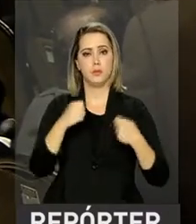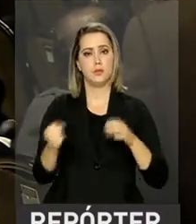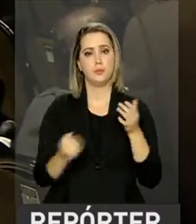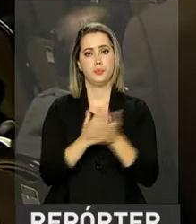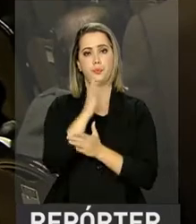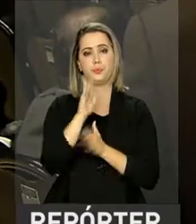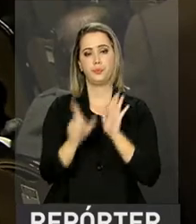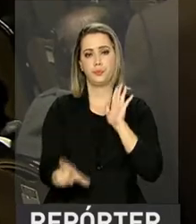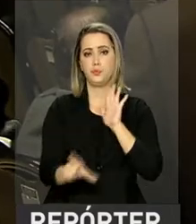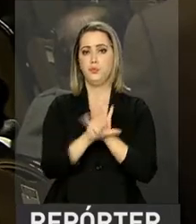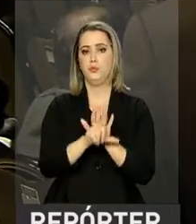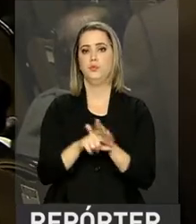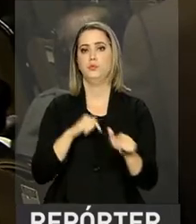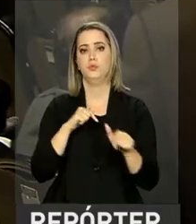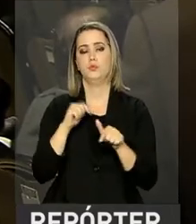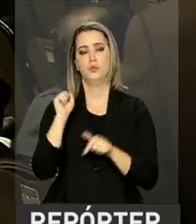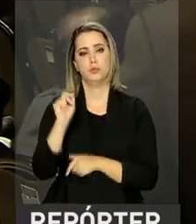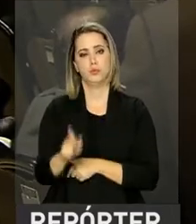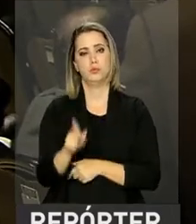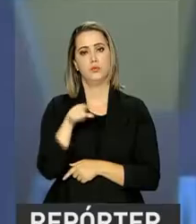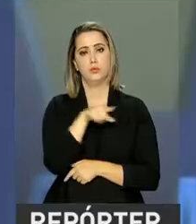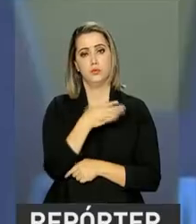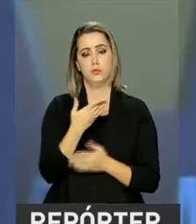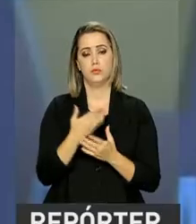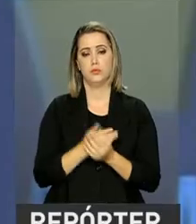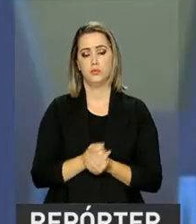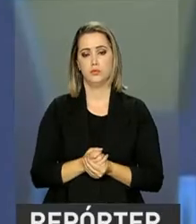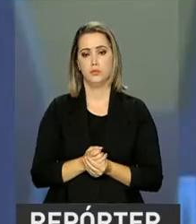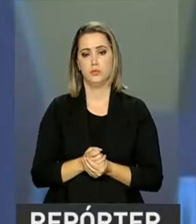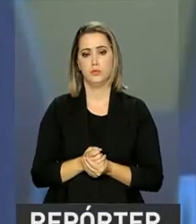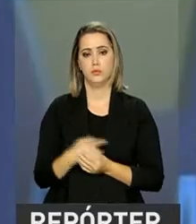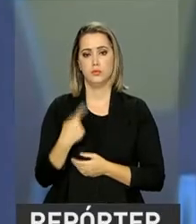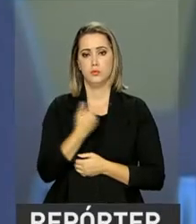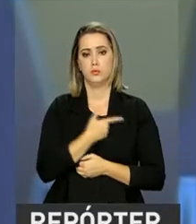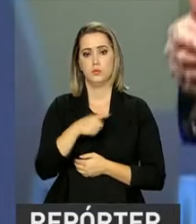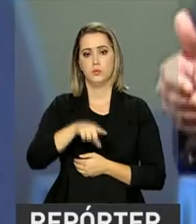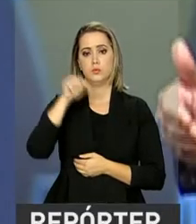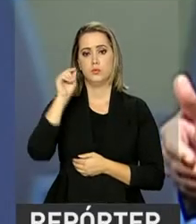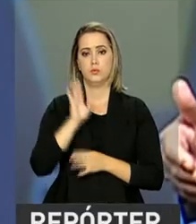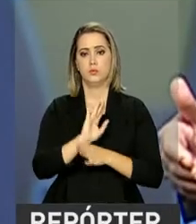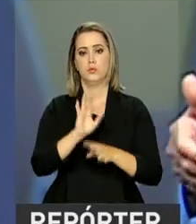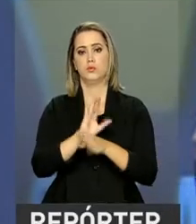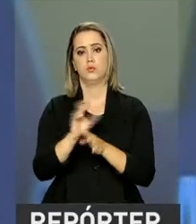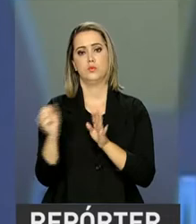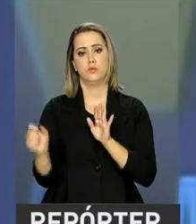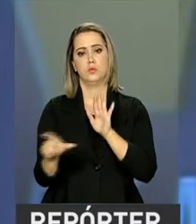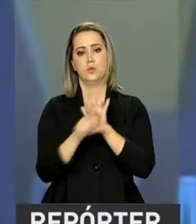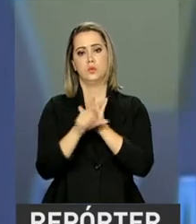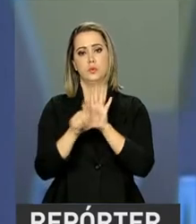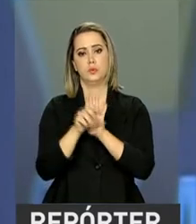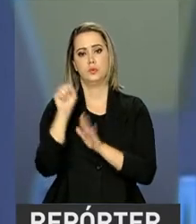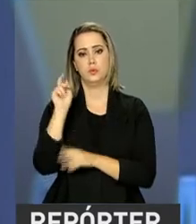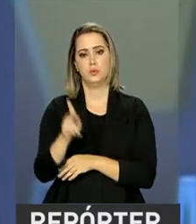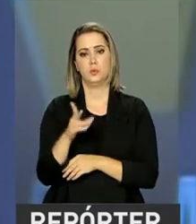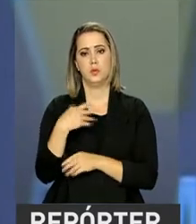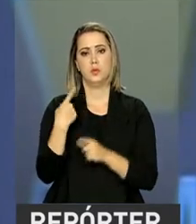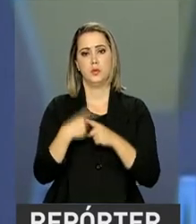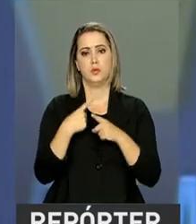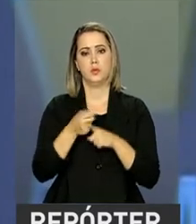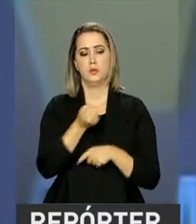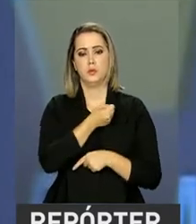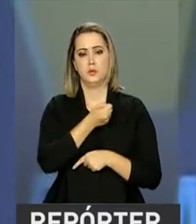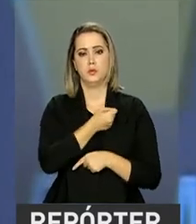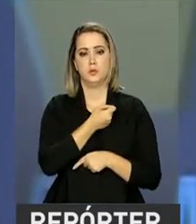da Previdência, que tramita no Congresso Nacional. Nós tomamos a decisão de apoiar a reforma da Previdência, baseado em números, dados